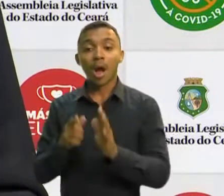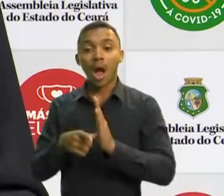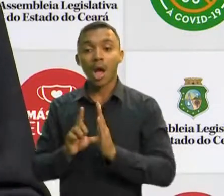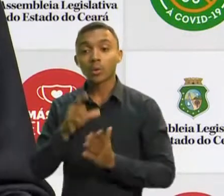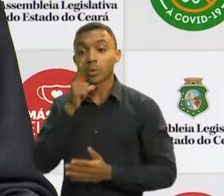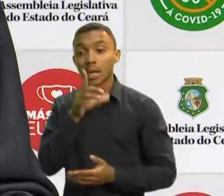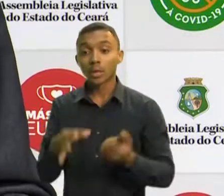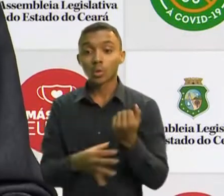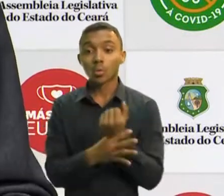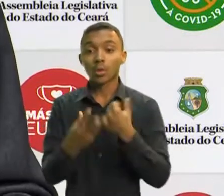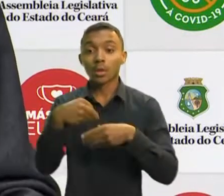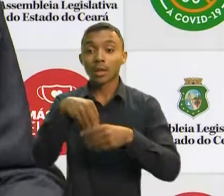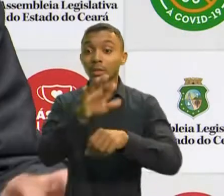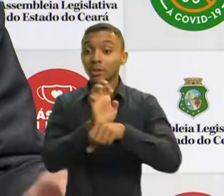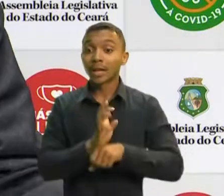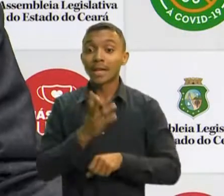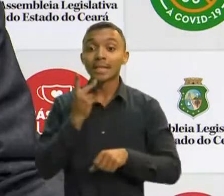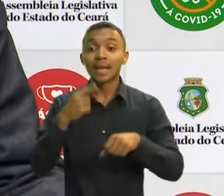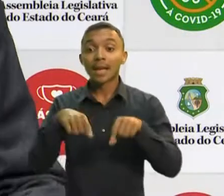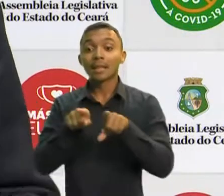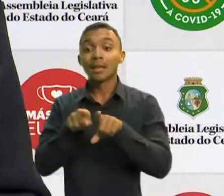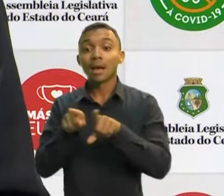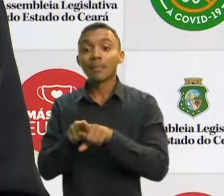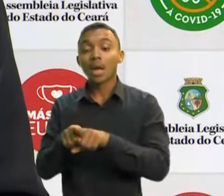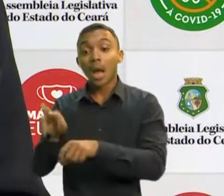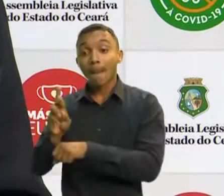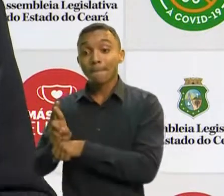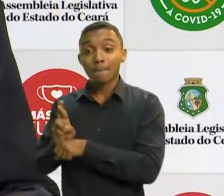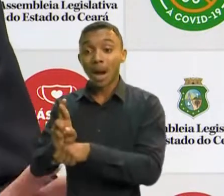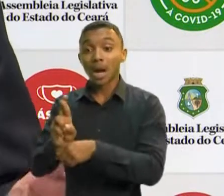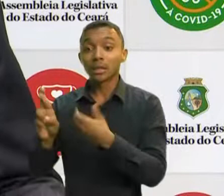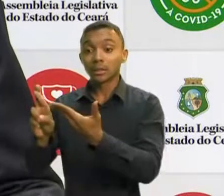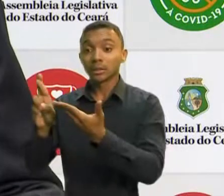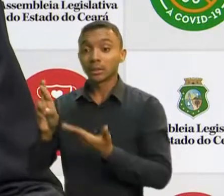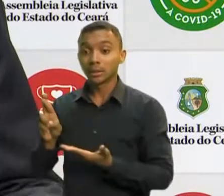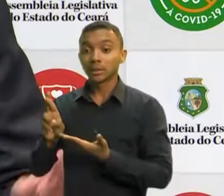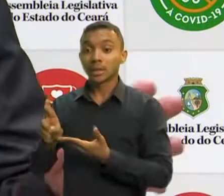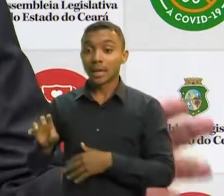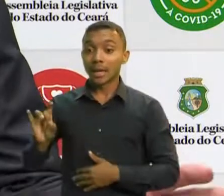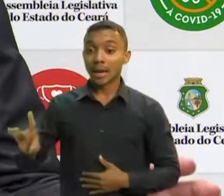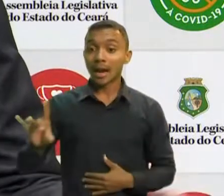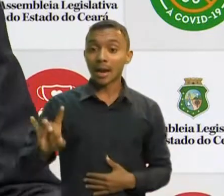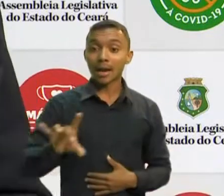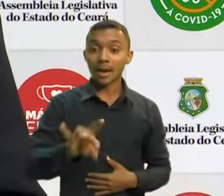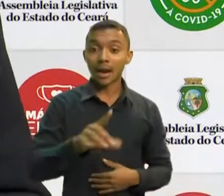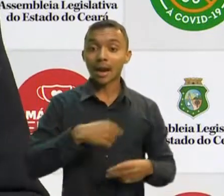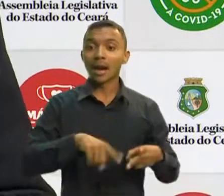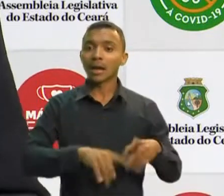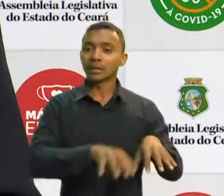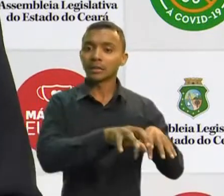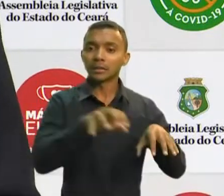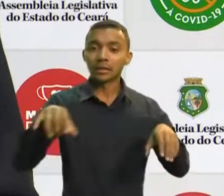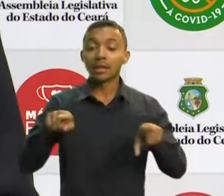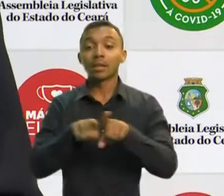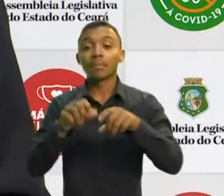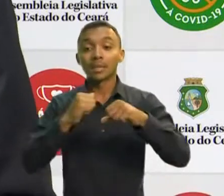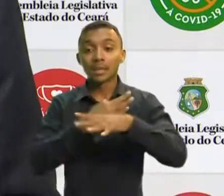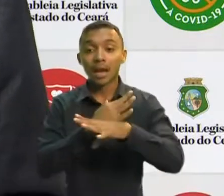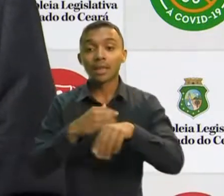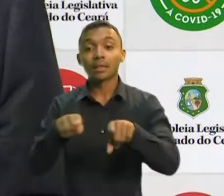cearense com a representatividade nas localidades, nos distritos, nas cidades, no interior.